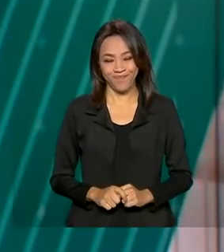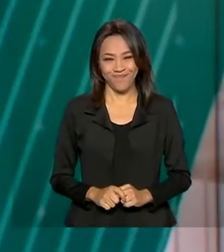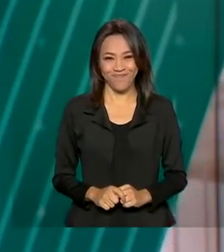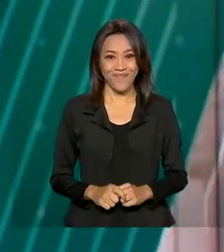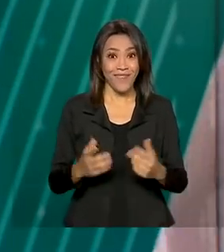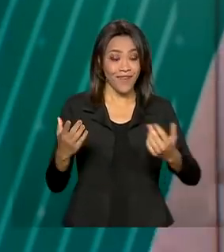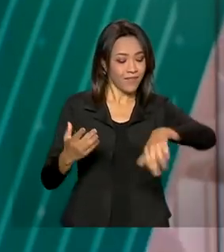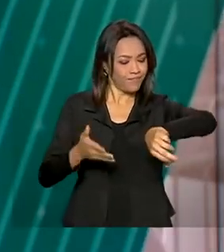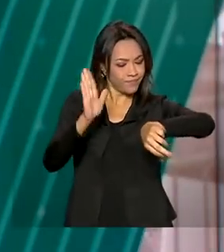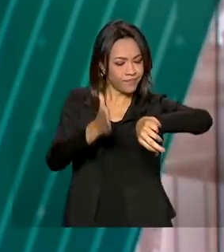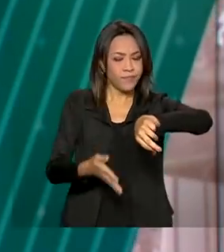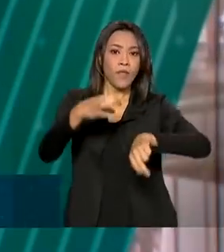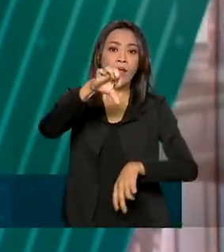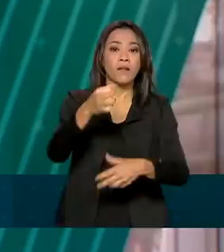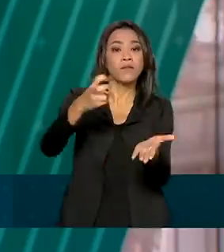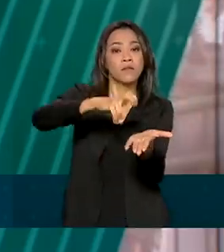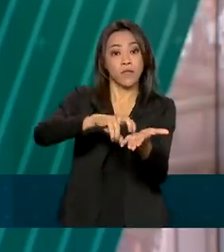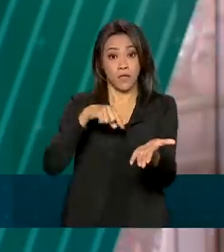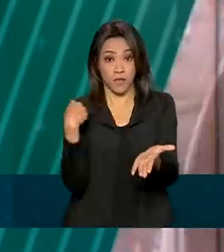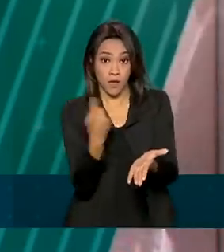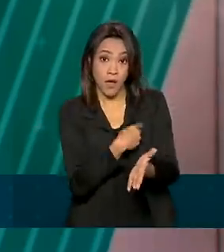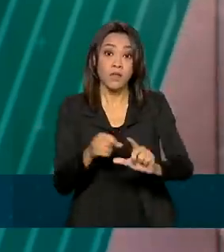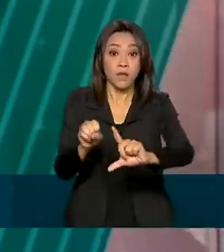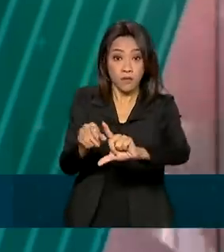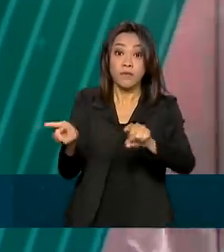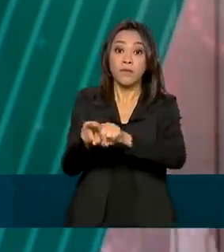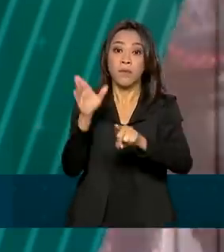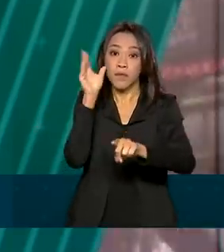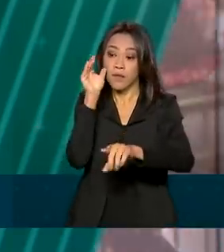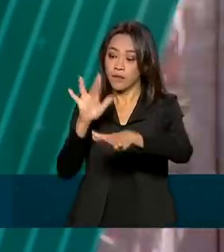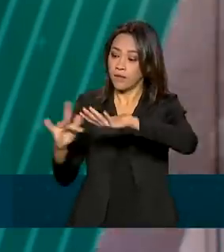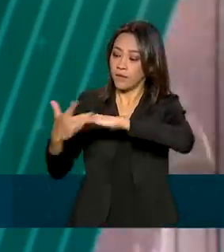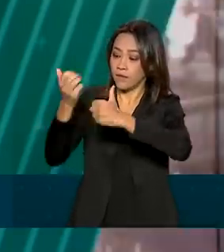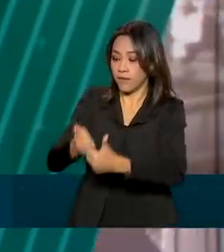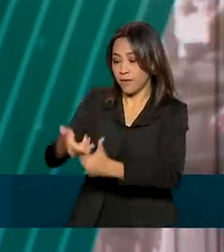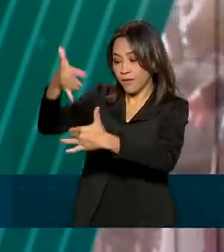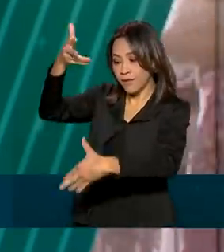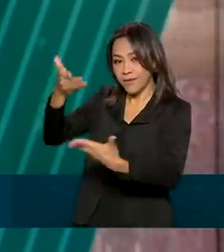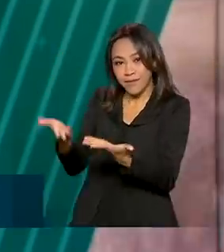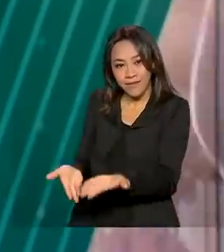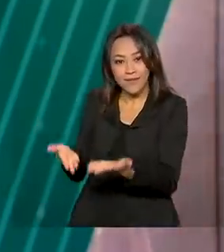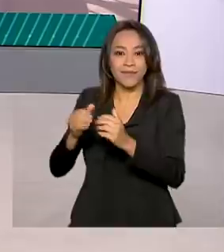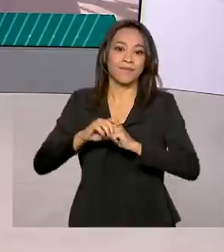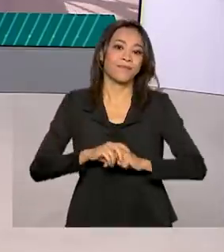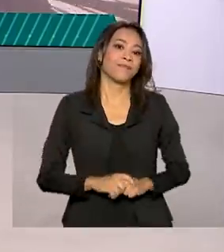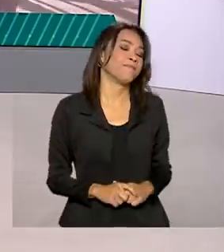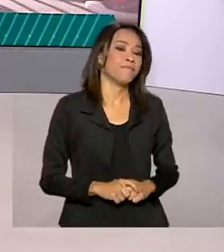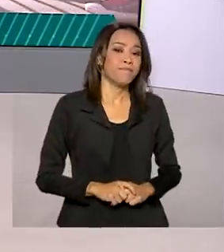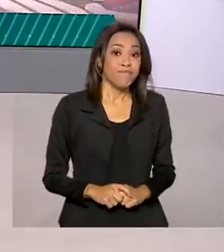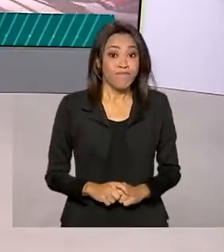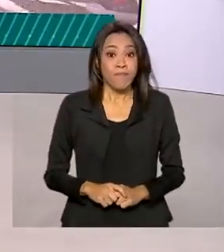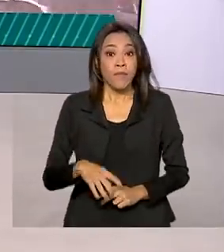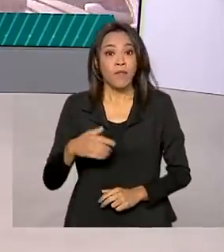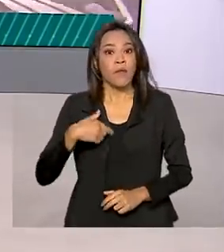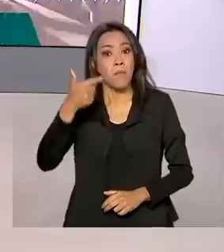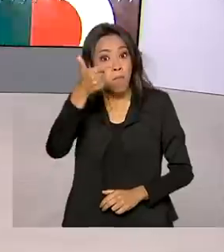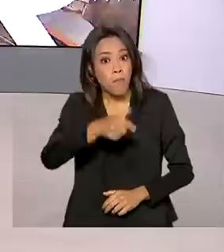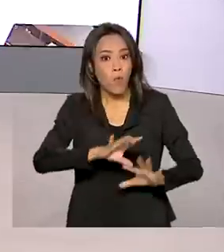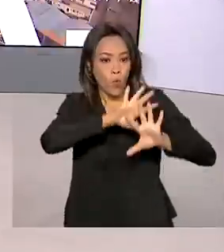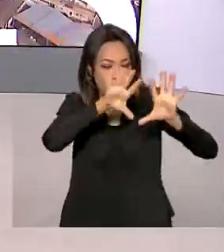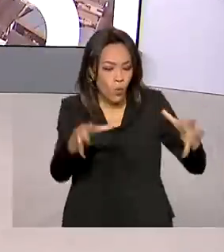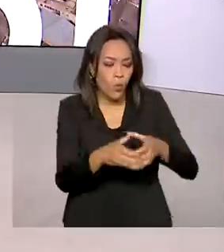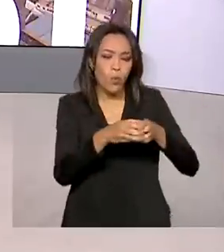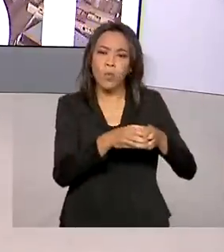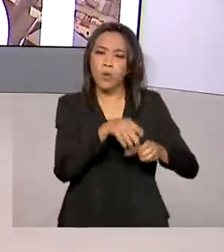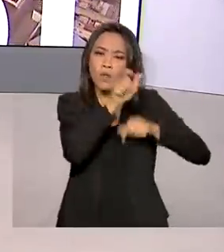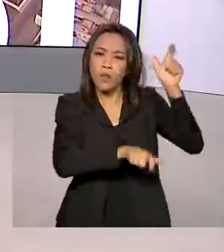Agora são 8 horas da manhã. Nós estamos ao vivo também pelas redes sociais da TV Brasil. Mais um grupo de trabalhadores